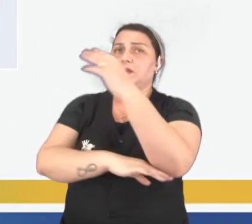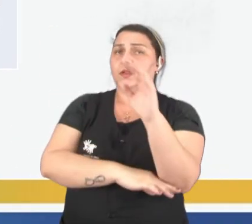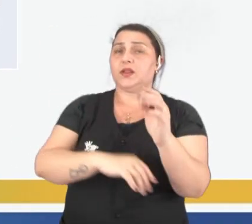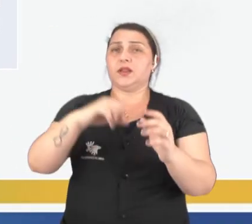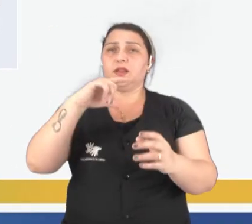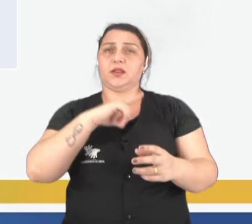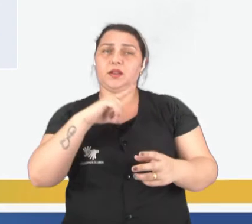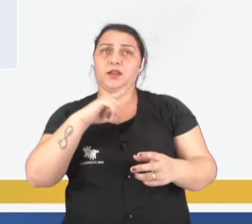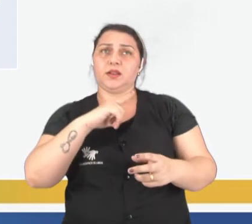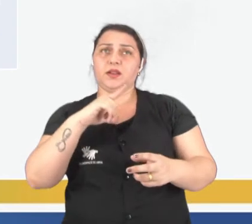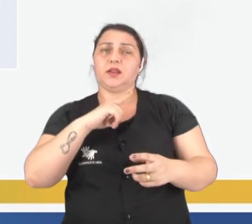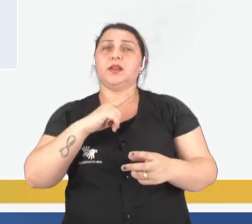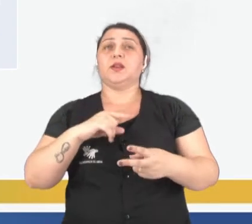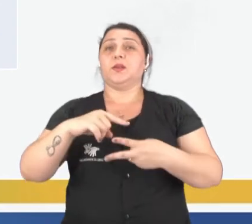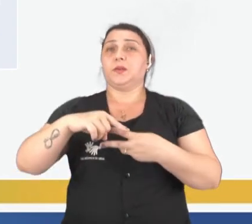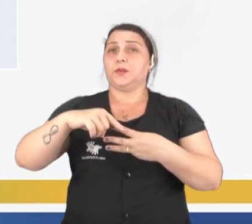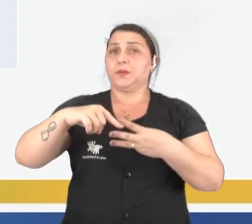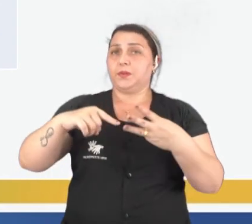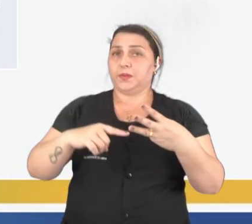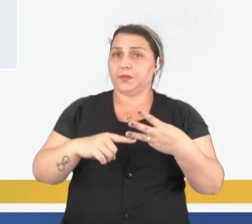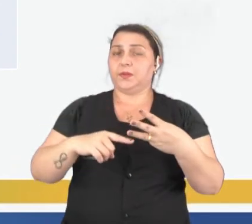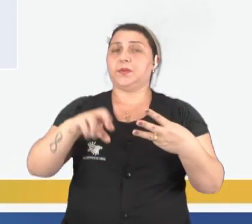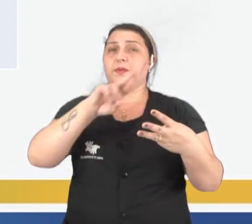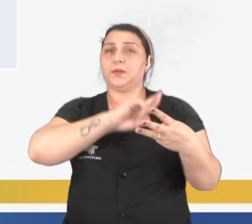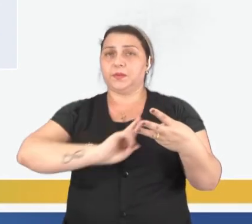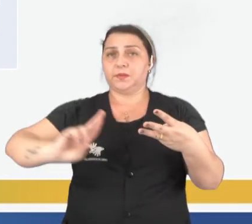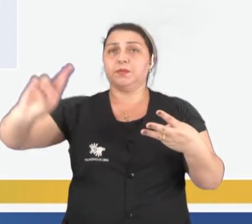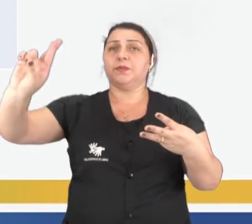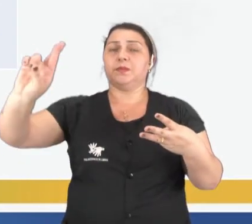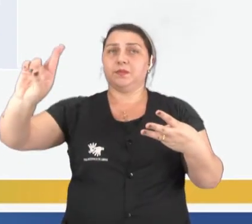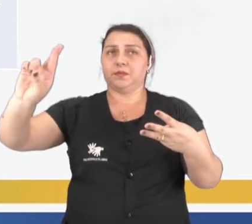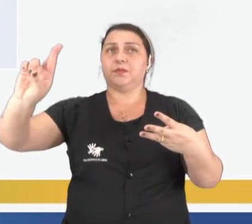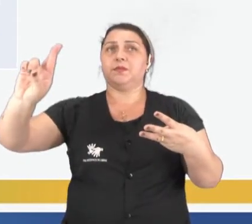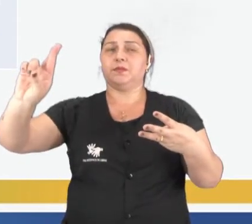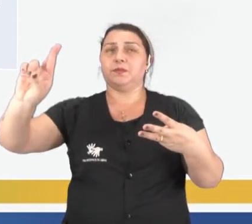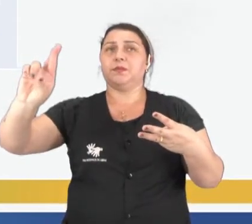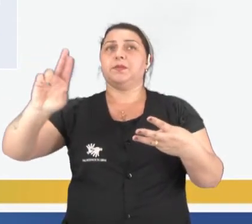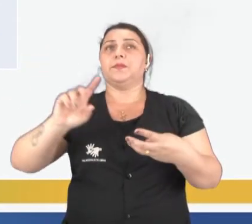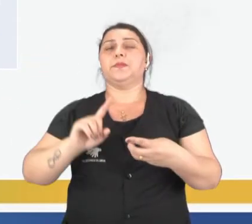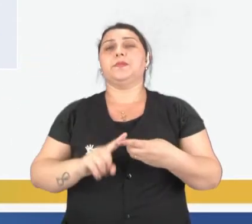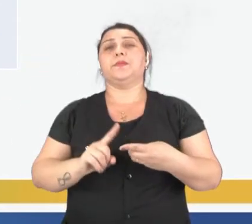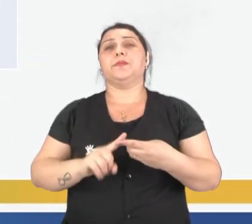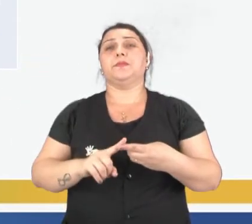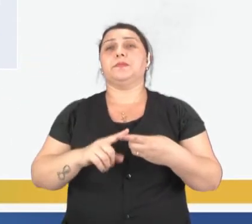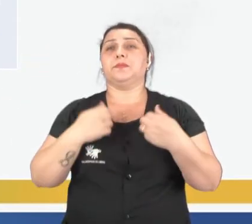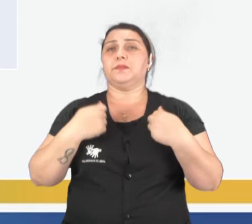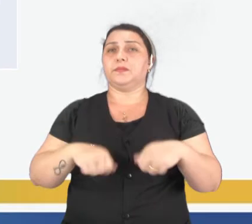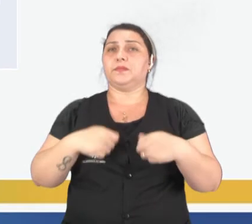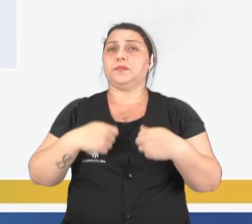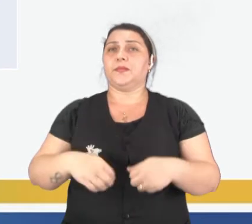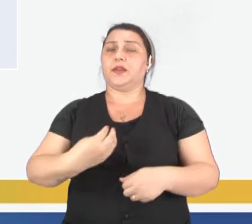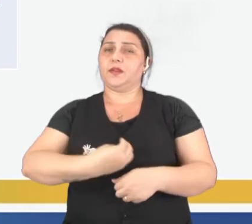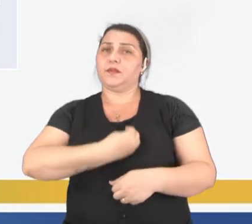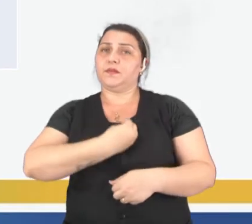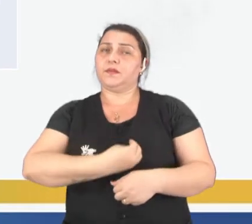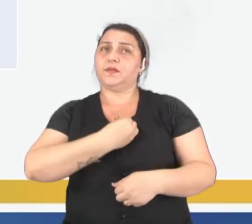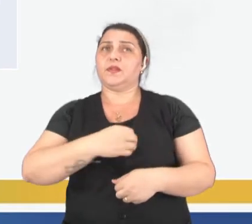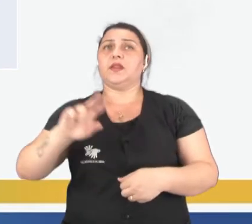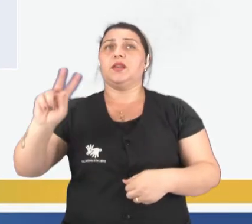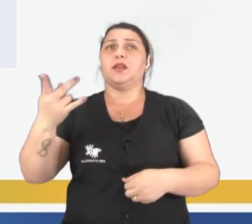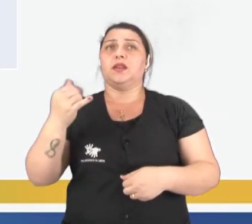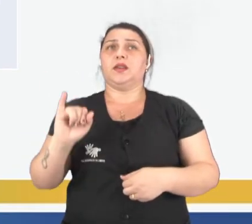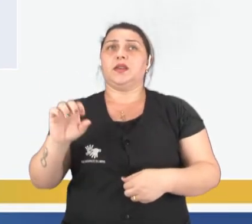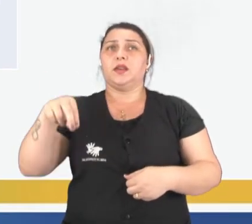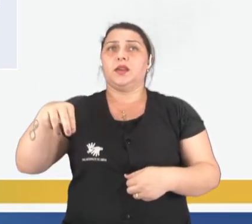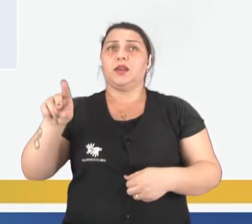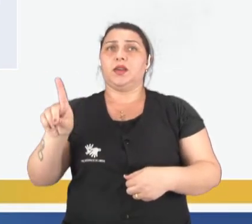existem esses três tipos de religiões aí, ó, que estão sendo citados, eles preservam a vida. Por exemplo, o hinduísmo, eles